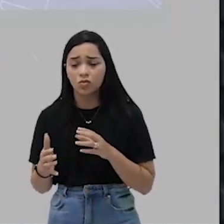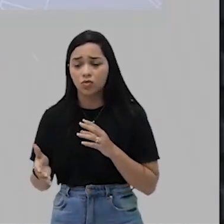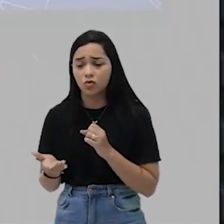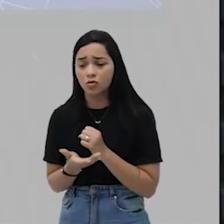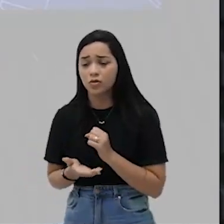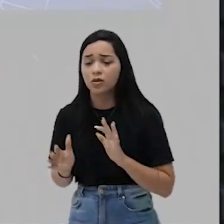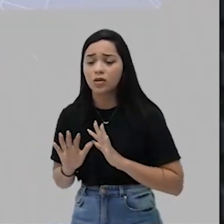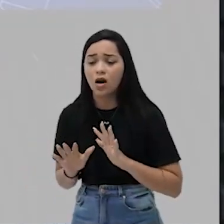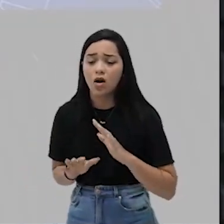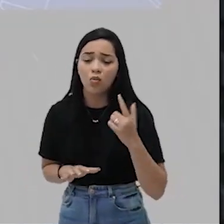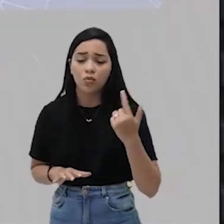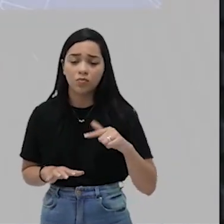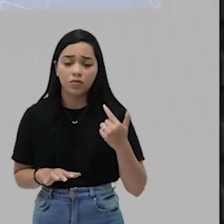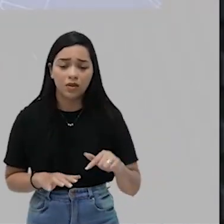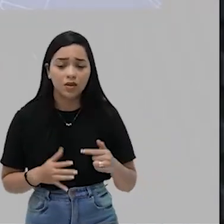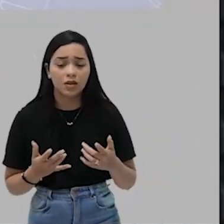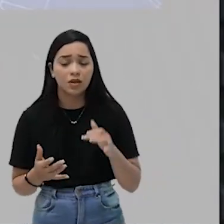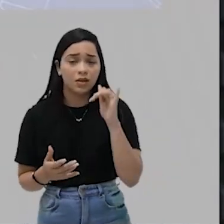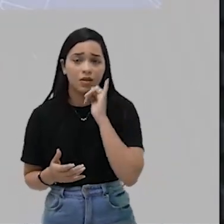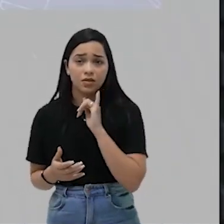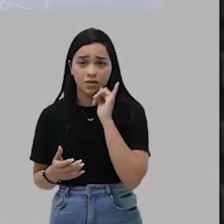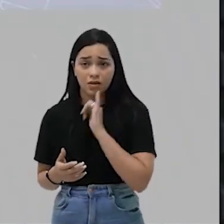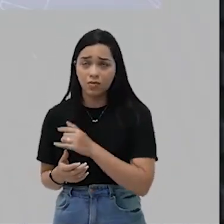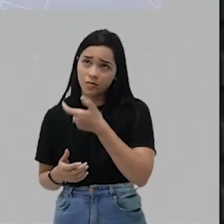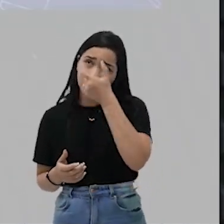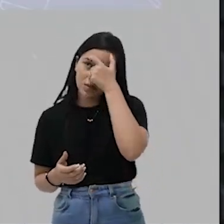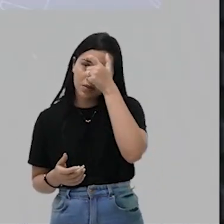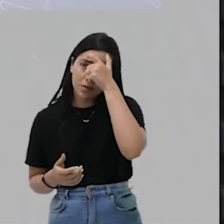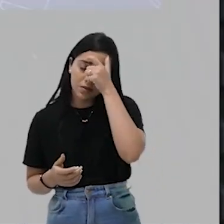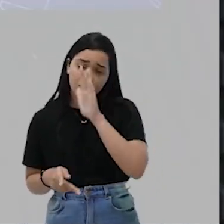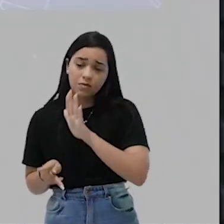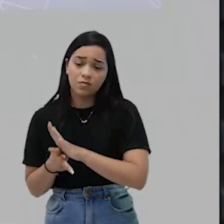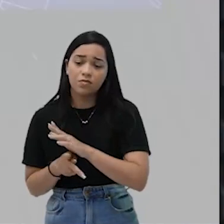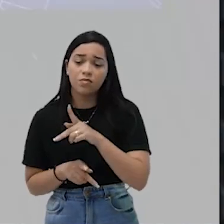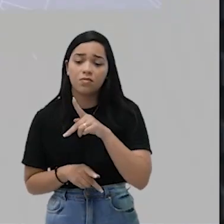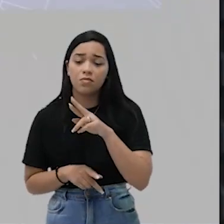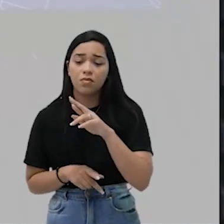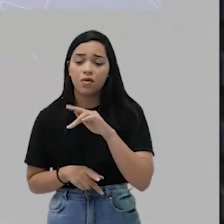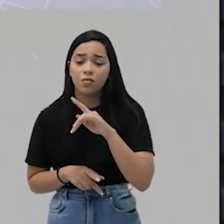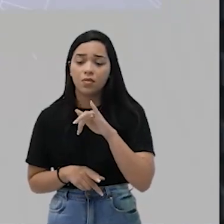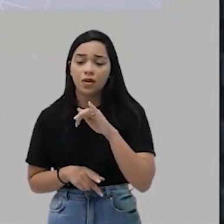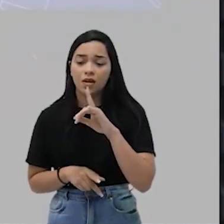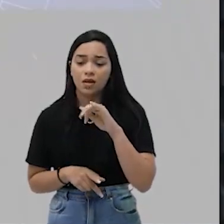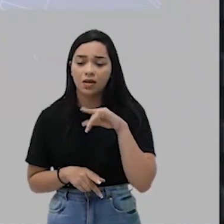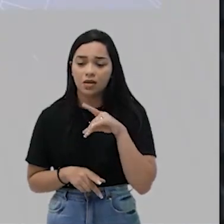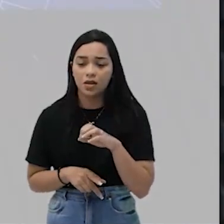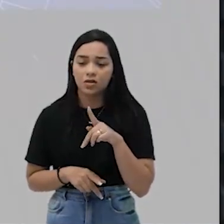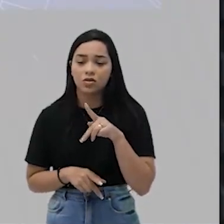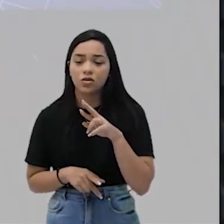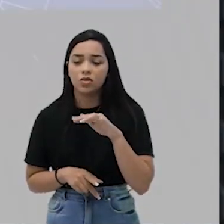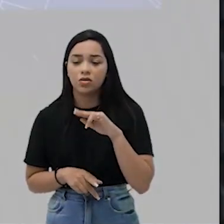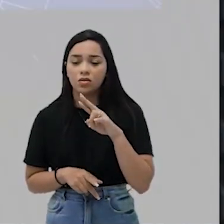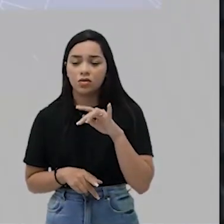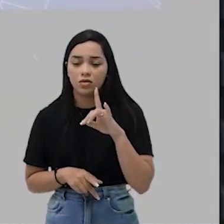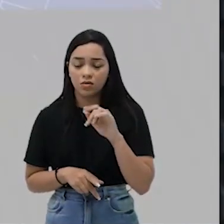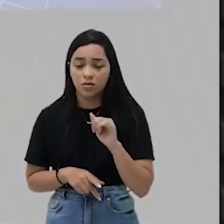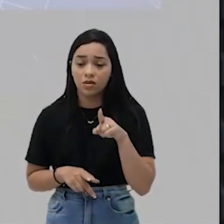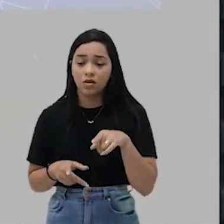verdade, não existia, por exemplo, a concepção da propriedade privada. A propriedade era coletiva.